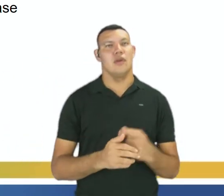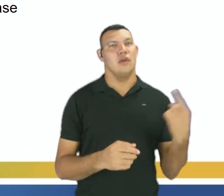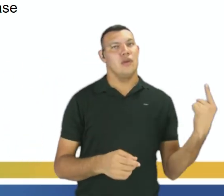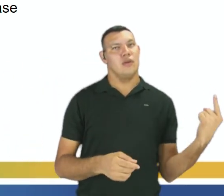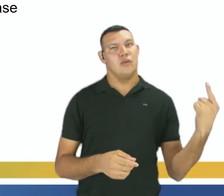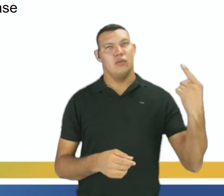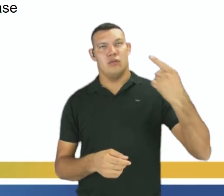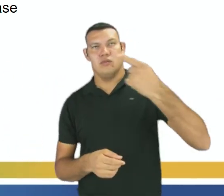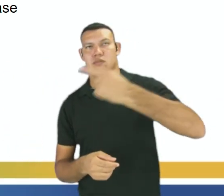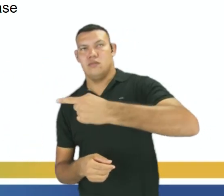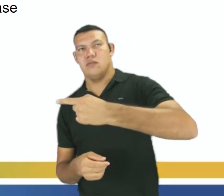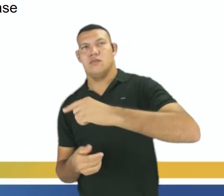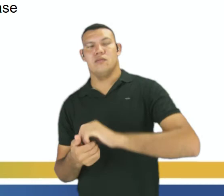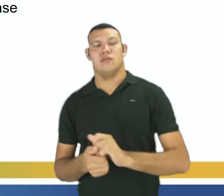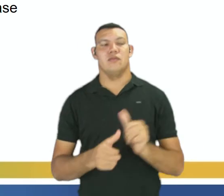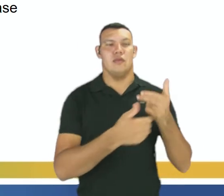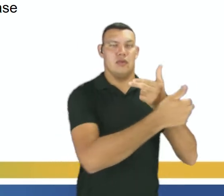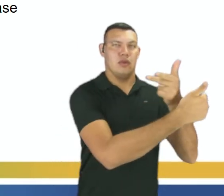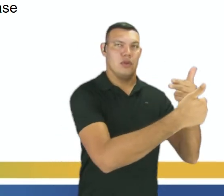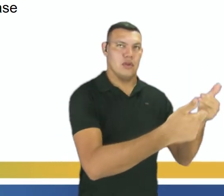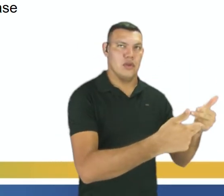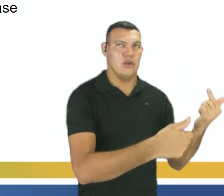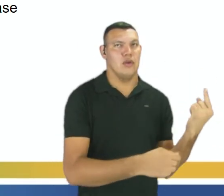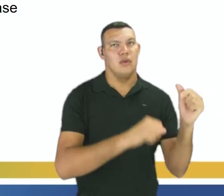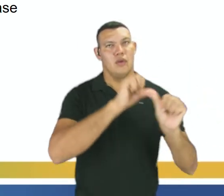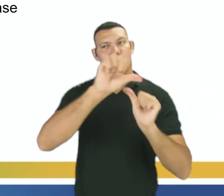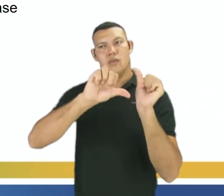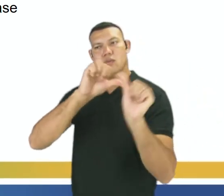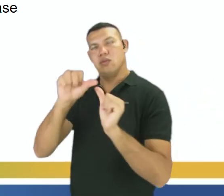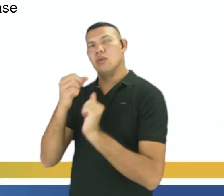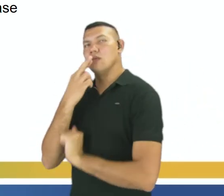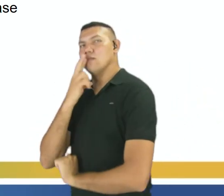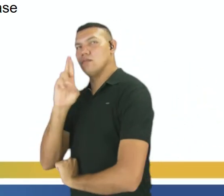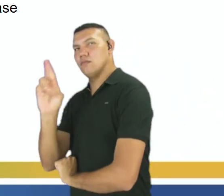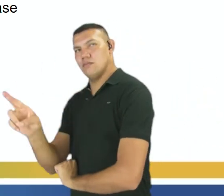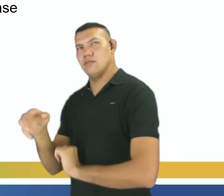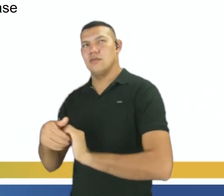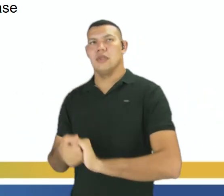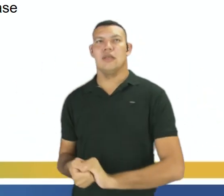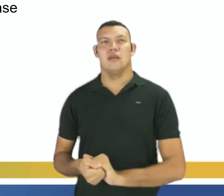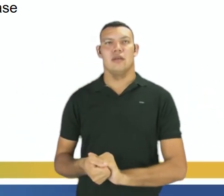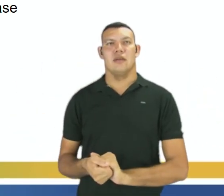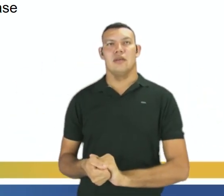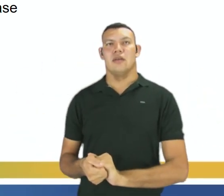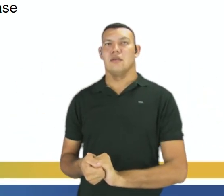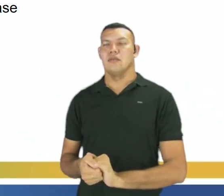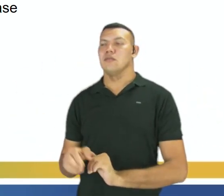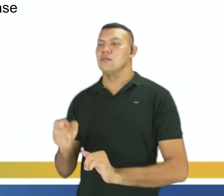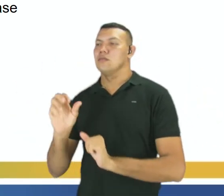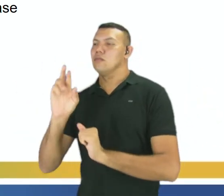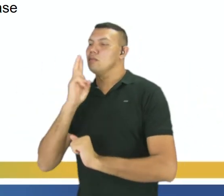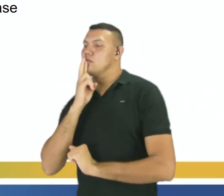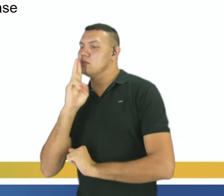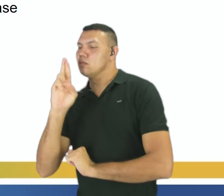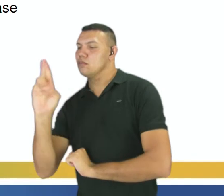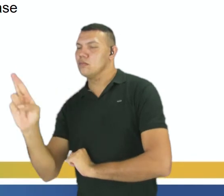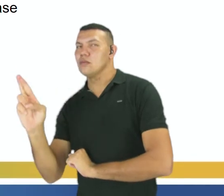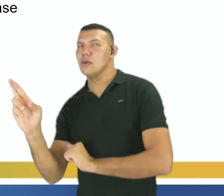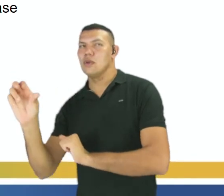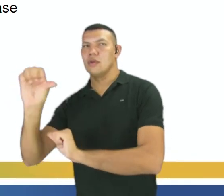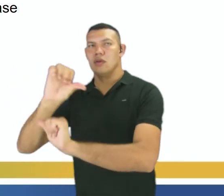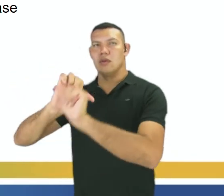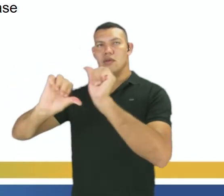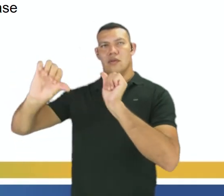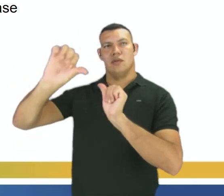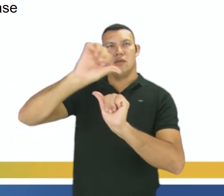a reação direta, velocidade 1. Sentido produto para o reagente, a